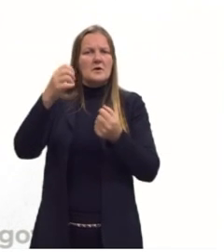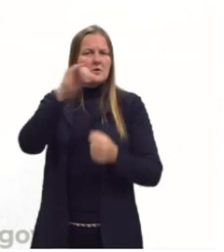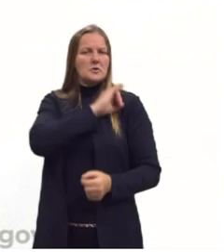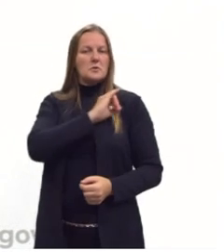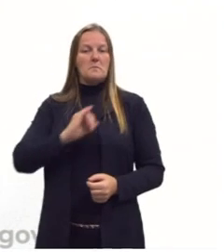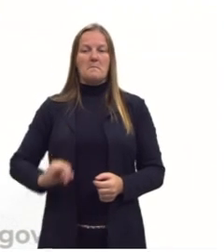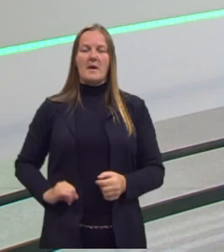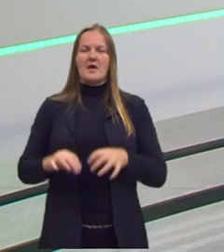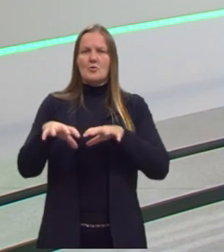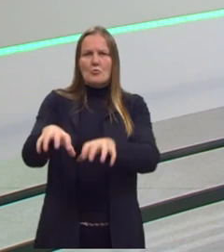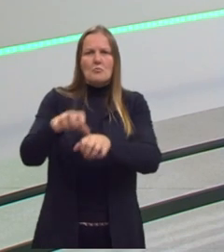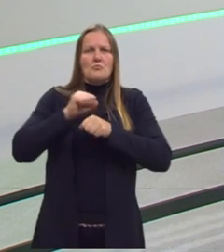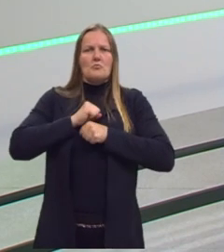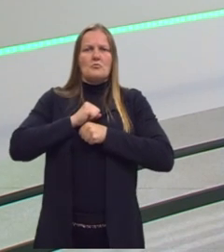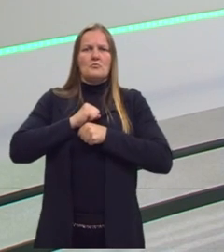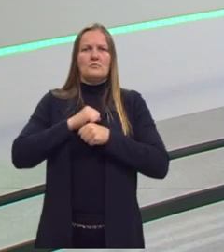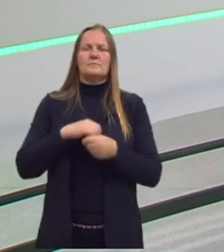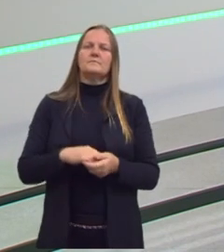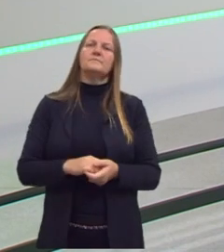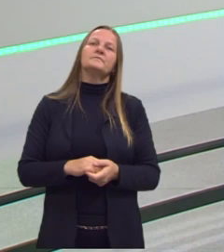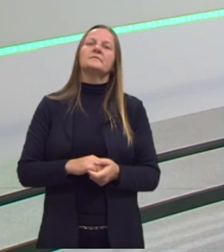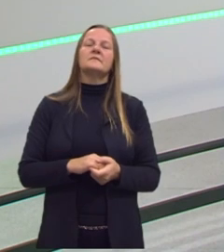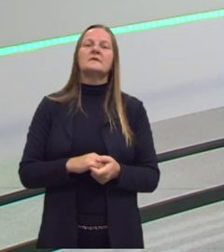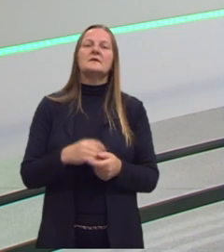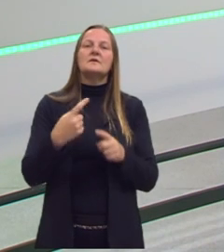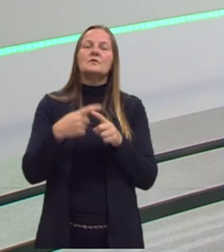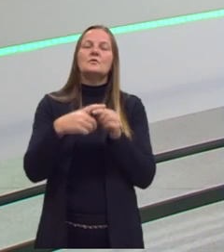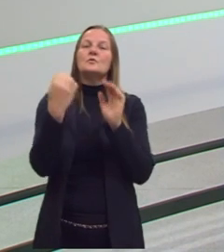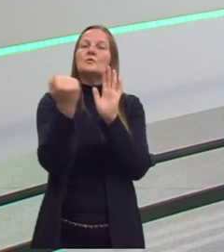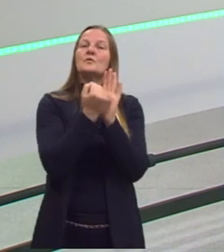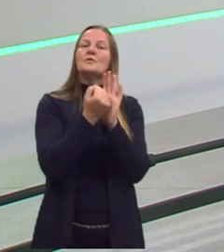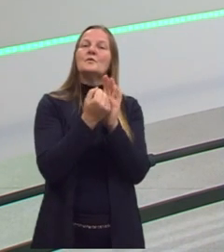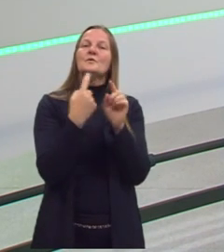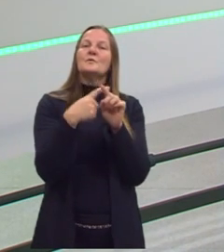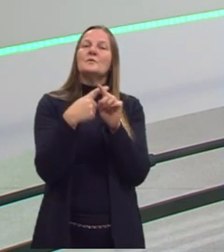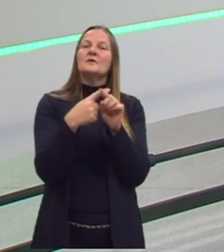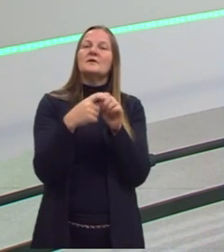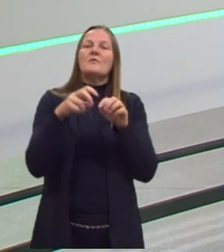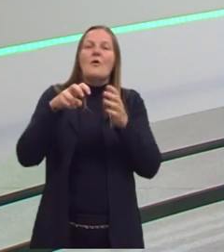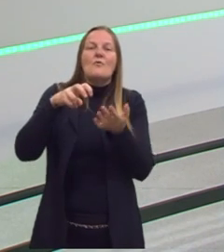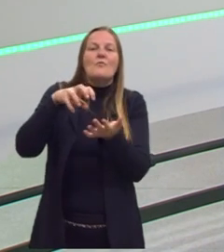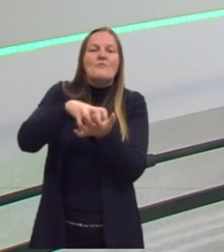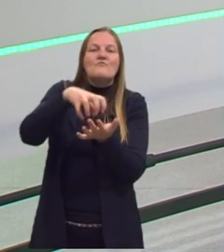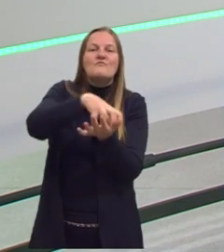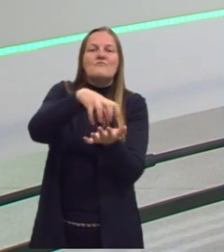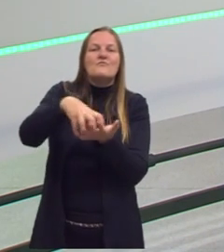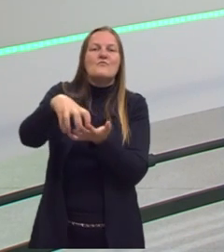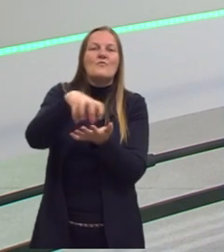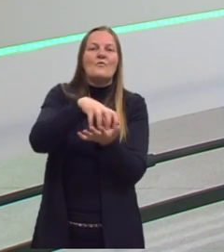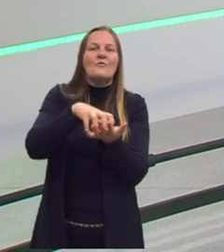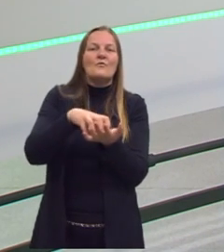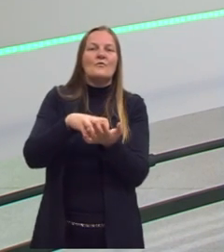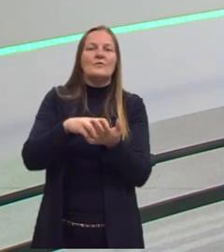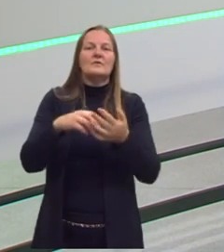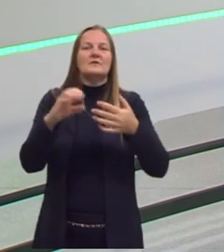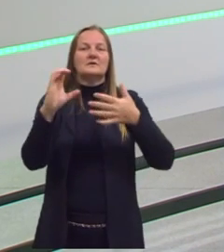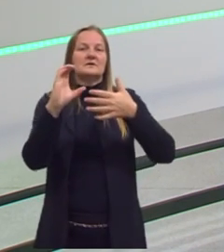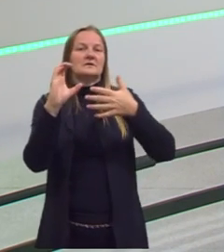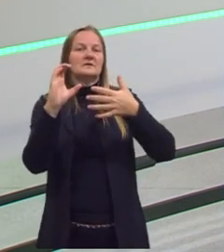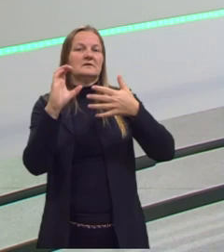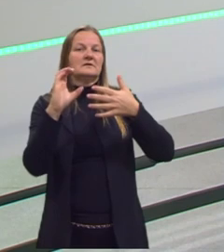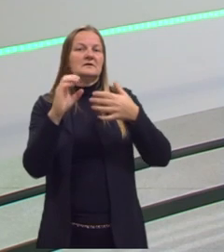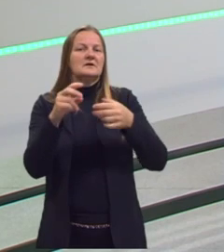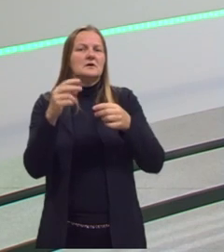territoriais. E aqui o imperialismo está sendo usado como um sinônimo de colonialismo. Me parece essa alternativa. Então,